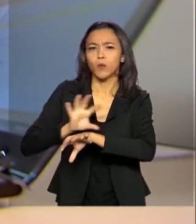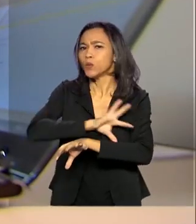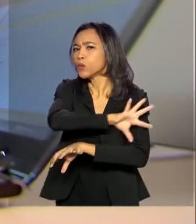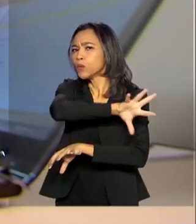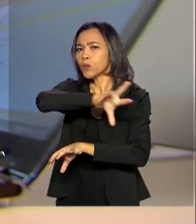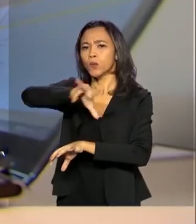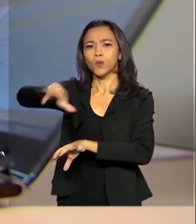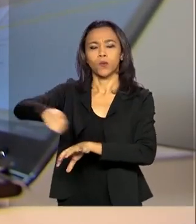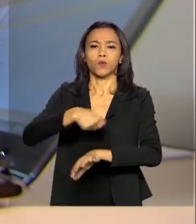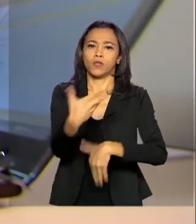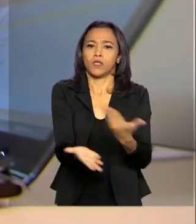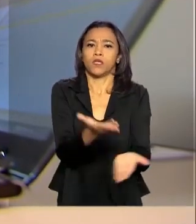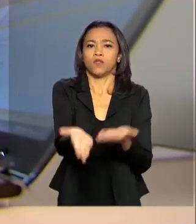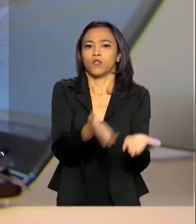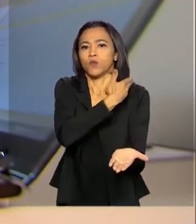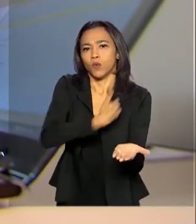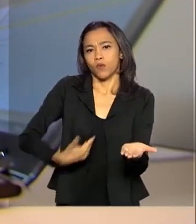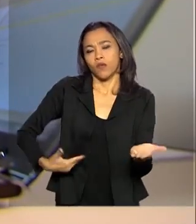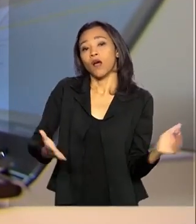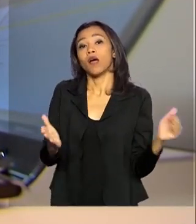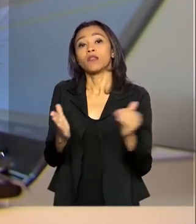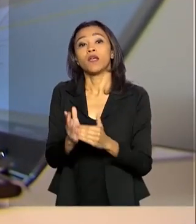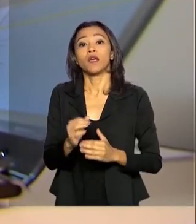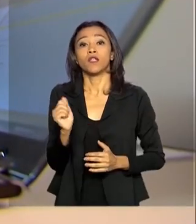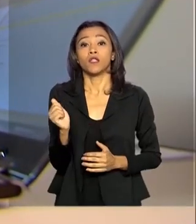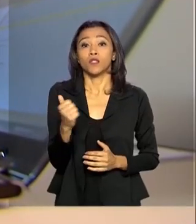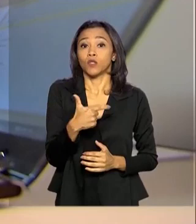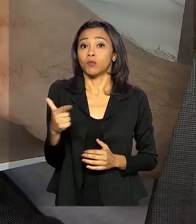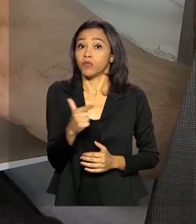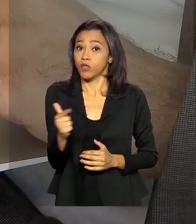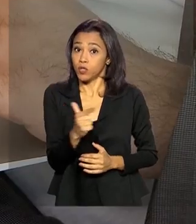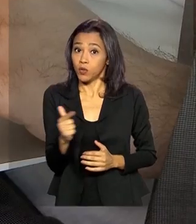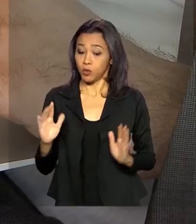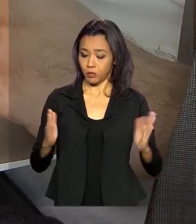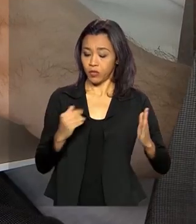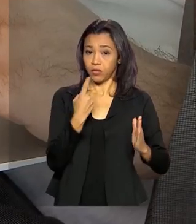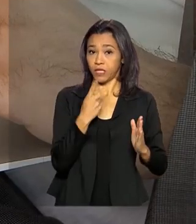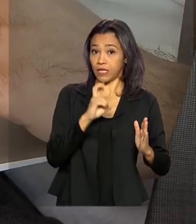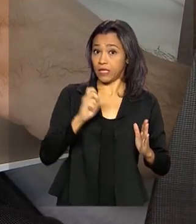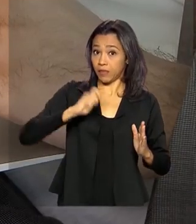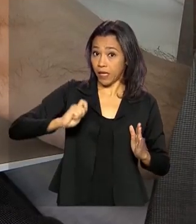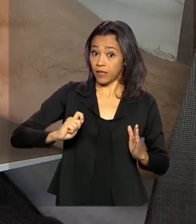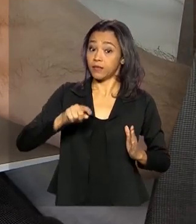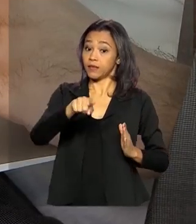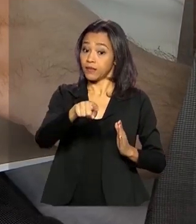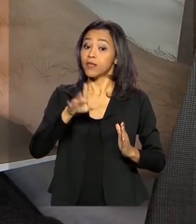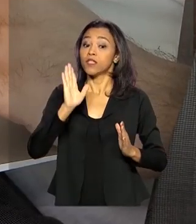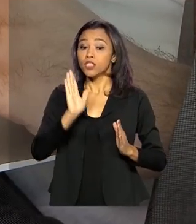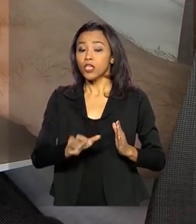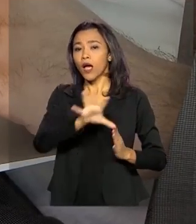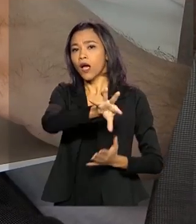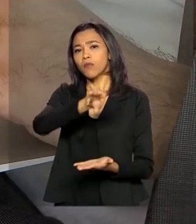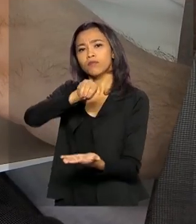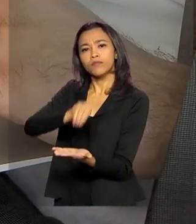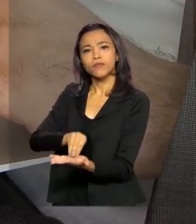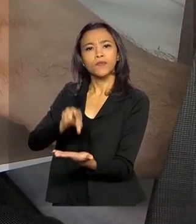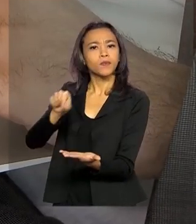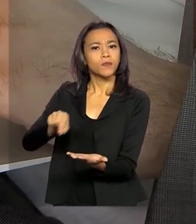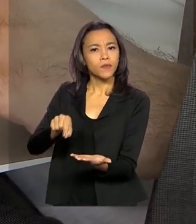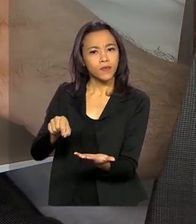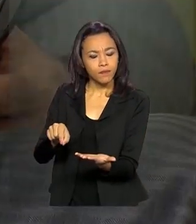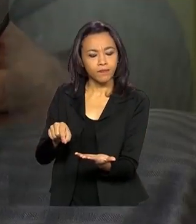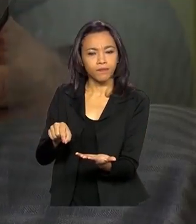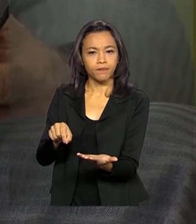serviços públicos até 2022. Em 15 meses, 630 endereços foram disponibilizados pela